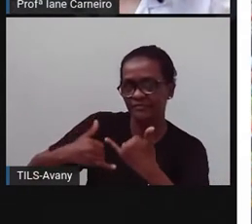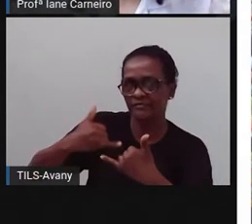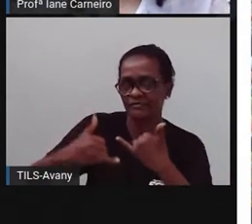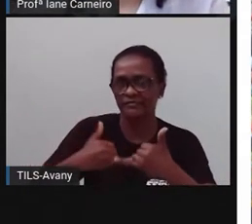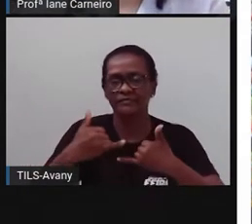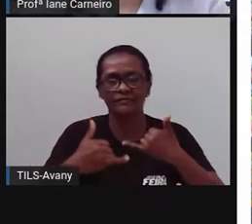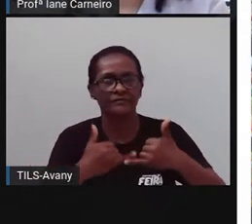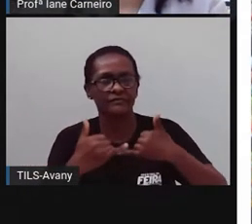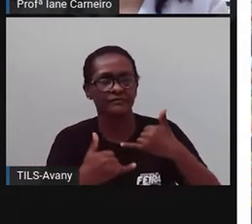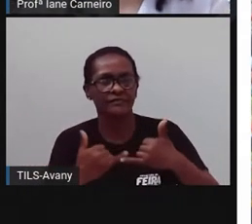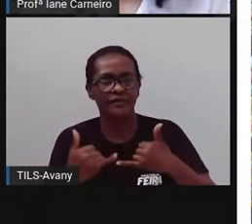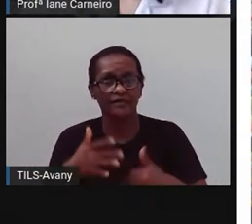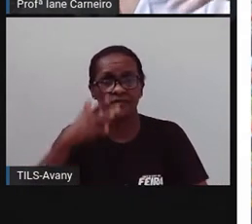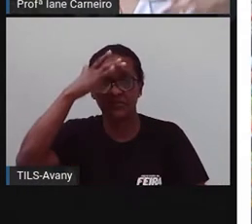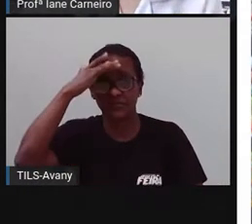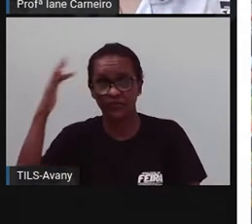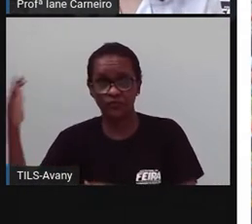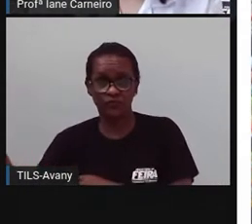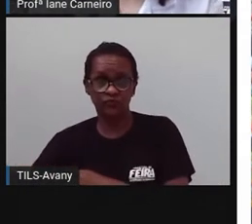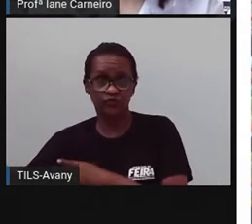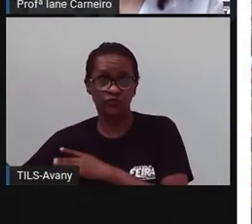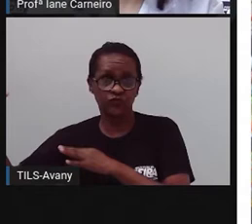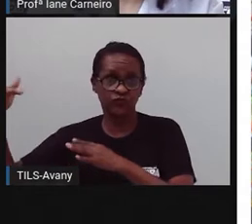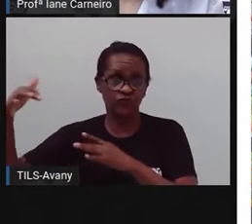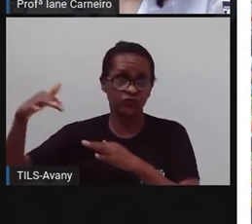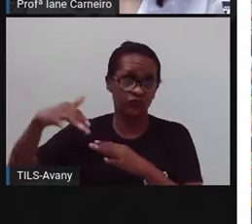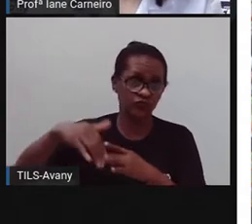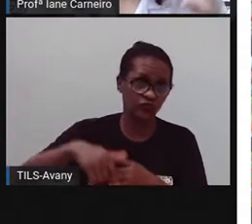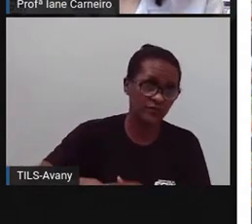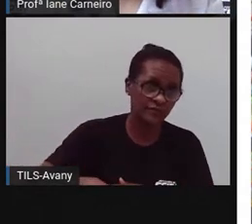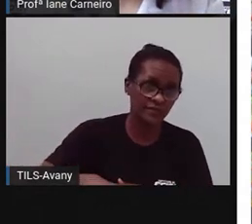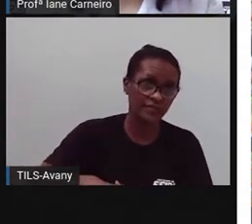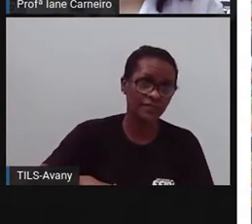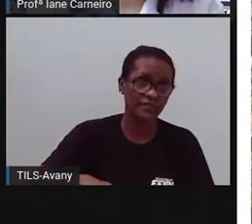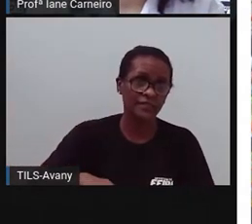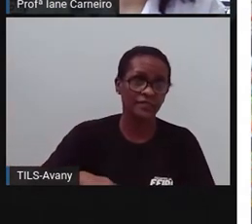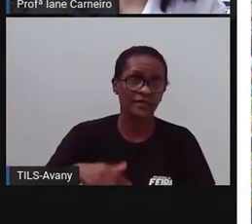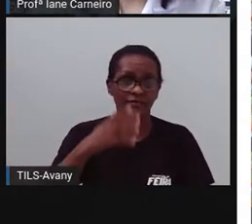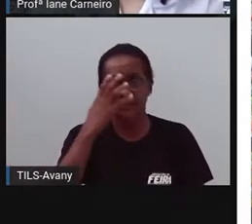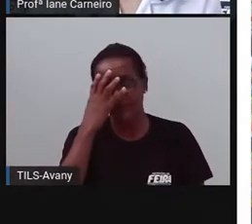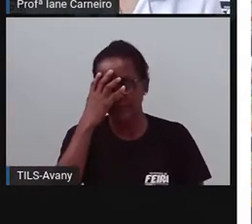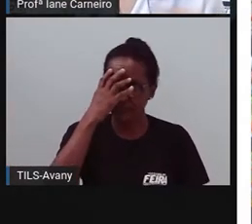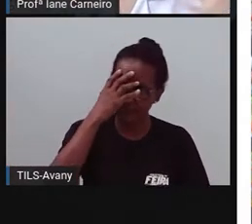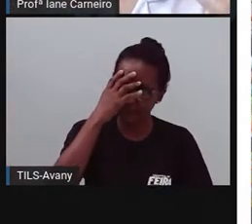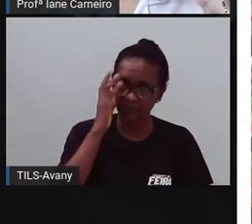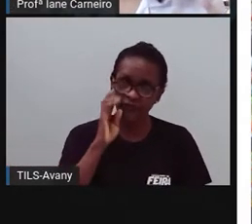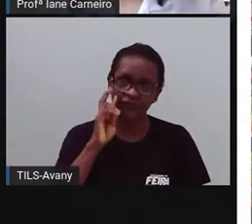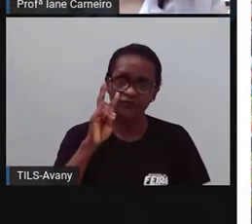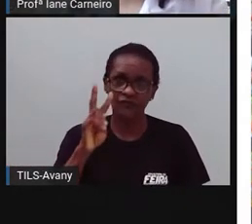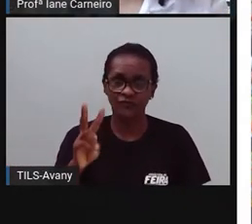vem de outros estados para fazer parte aqui da Micareta. Também tem os